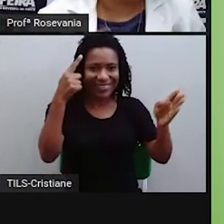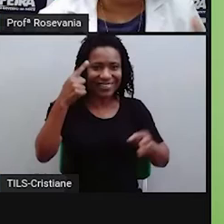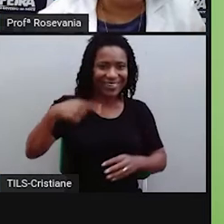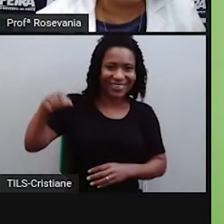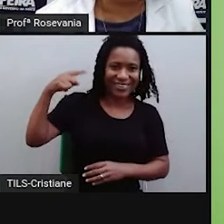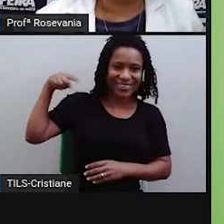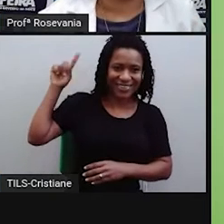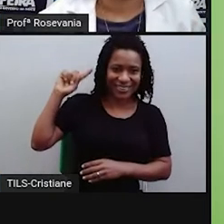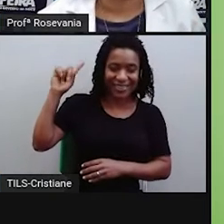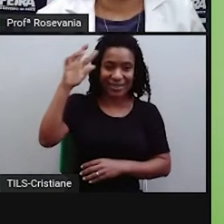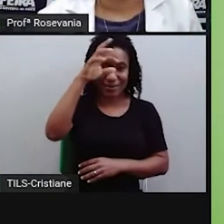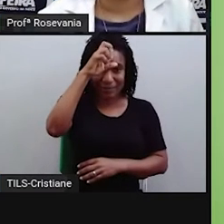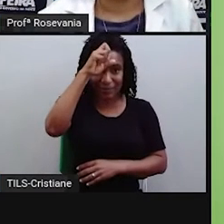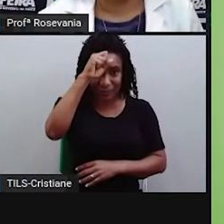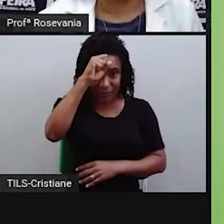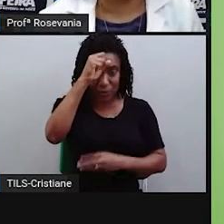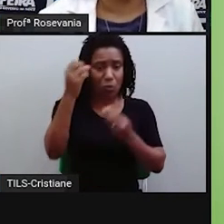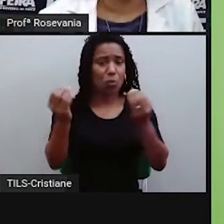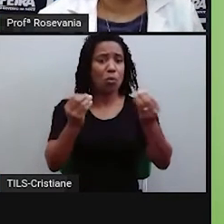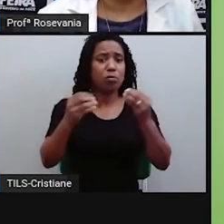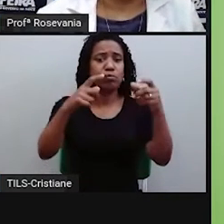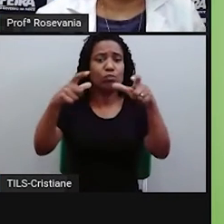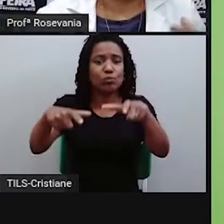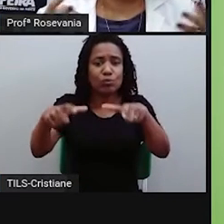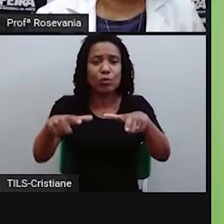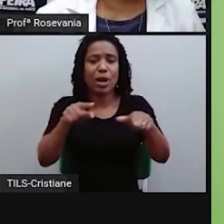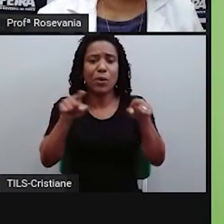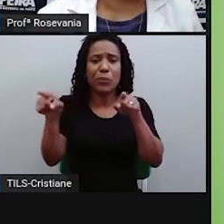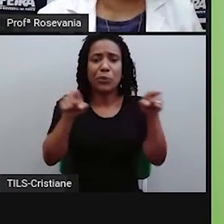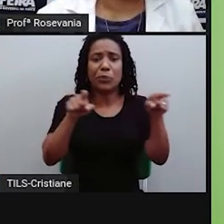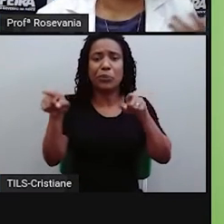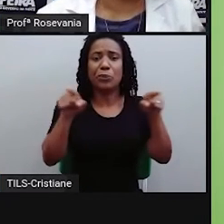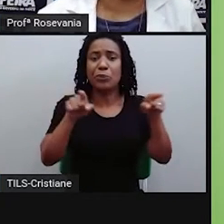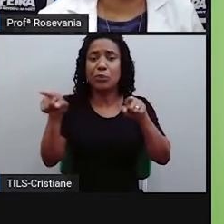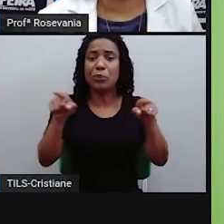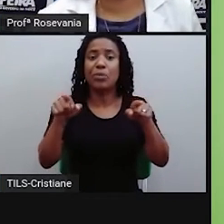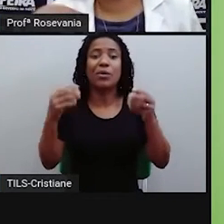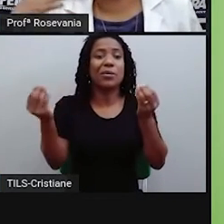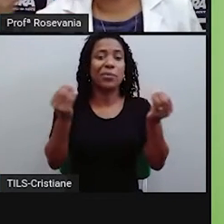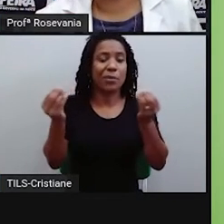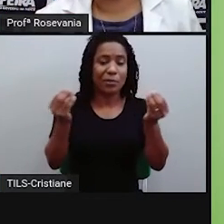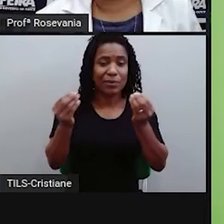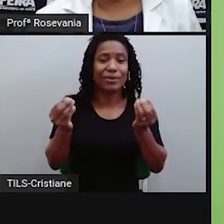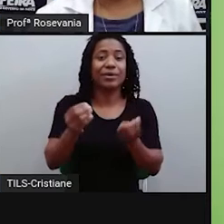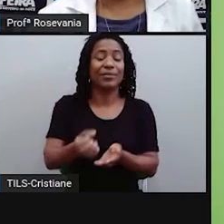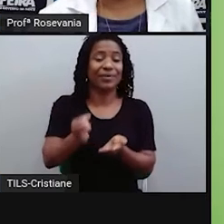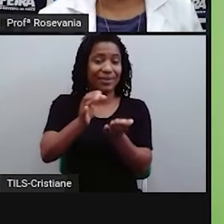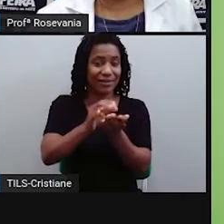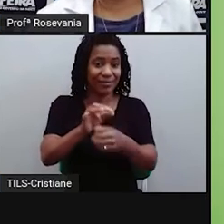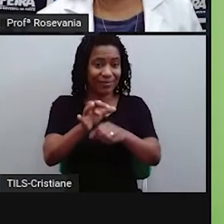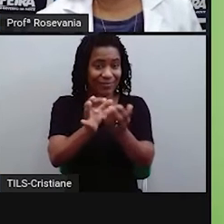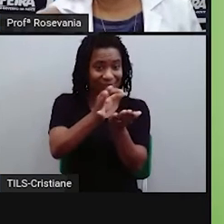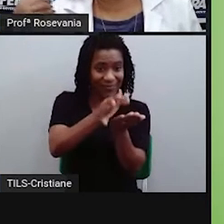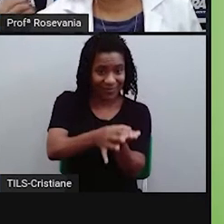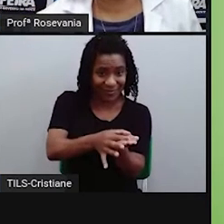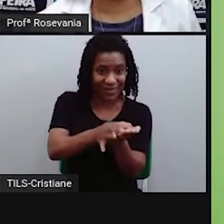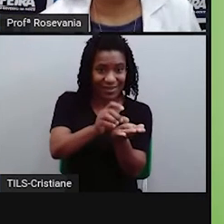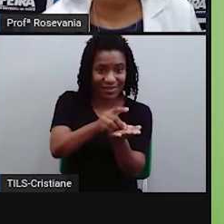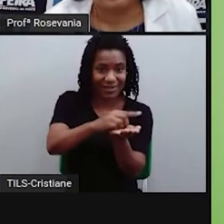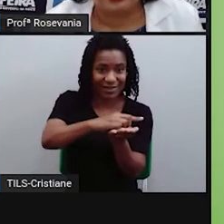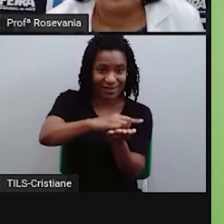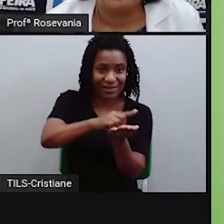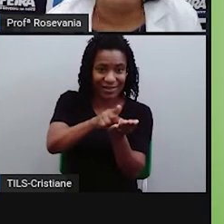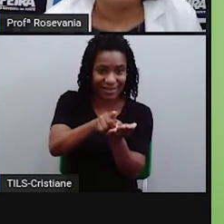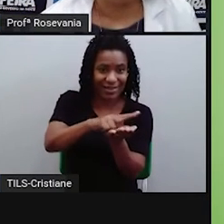vocês já sabem, mais ou menos, o que é que eu estou falando. E a gente pode usar a bússola, gente pode usar os mapas, a gente